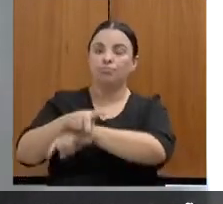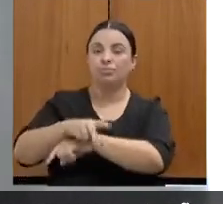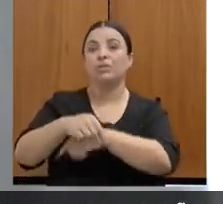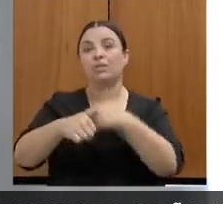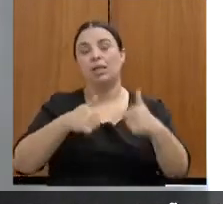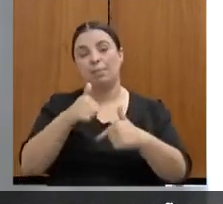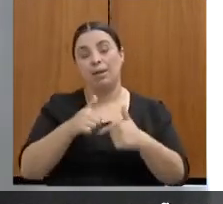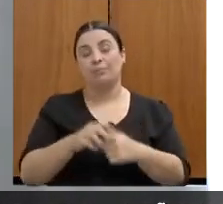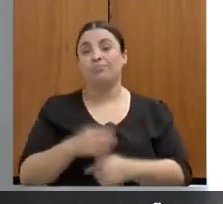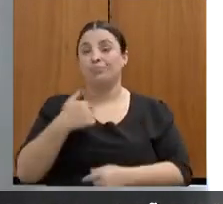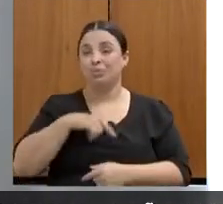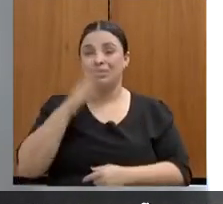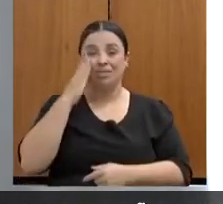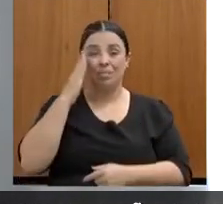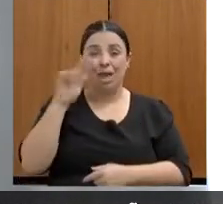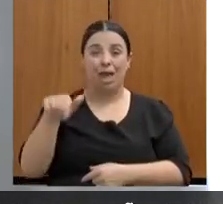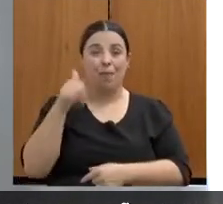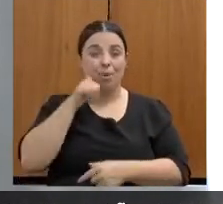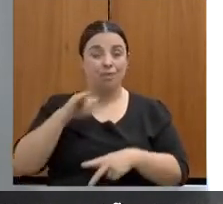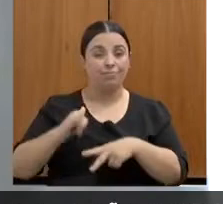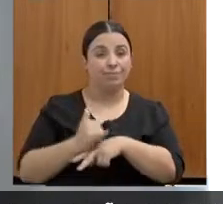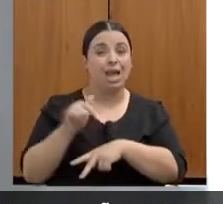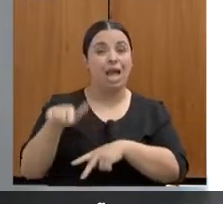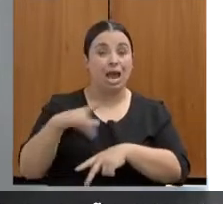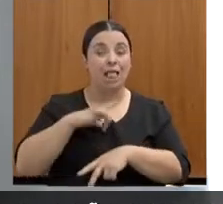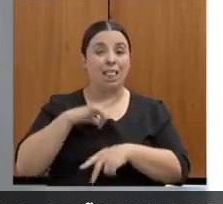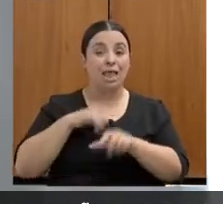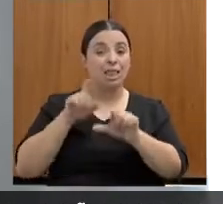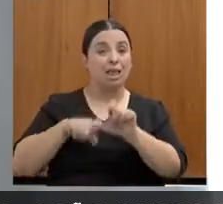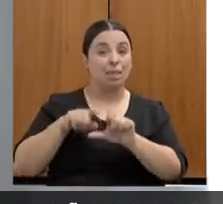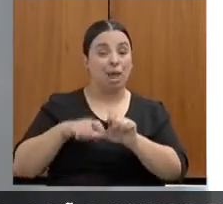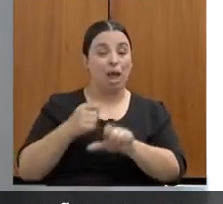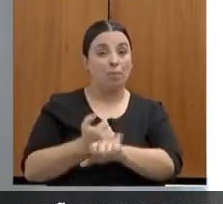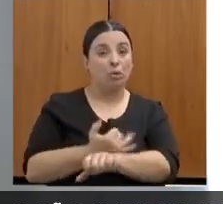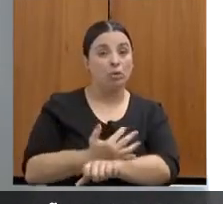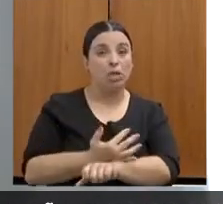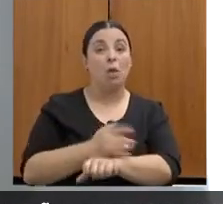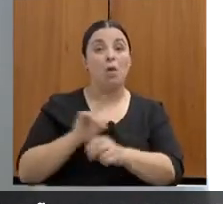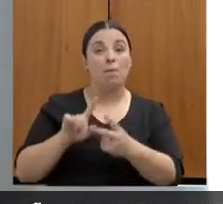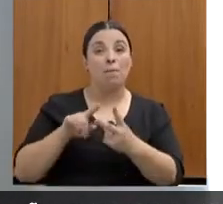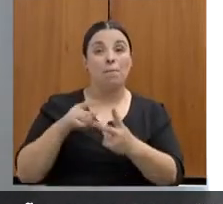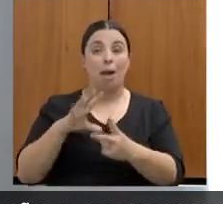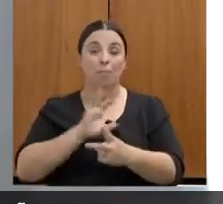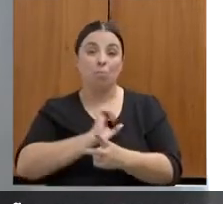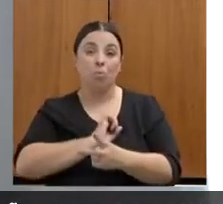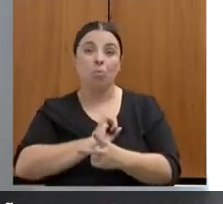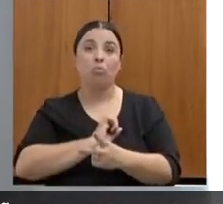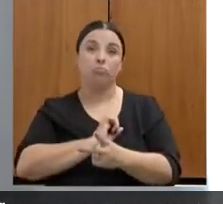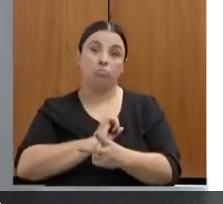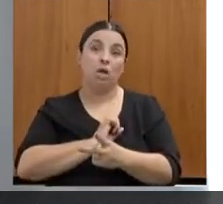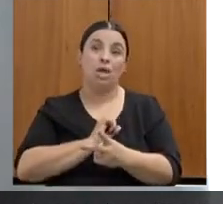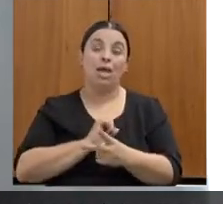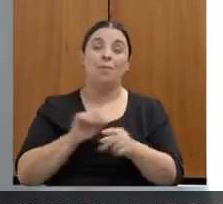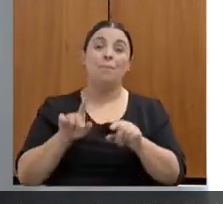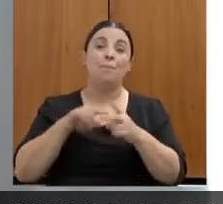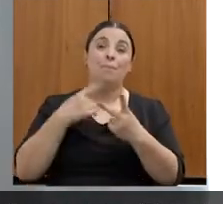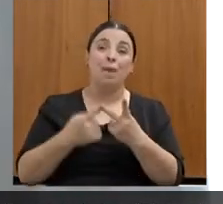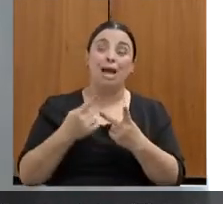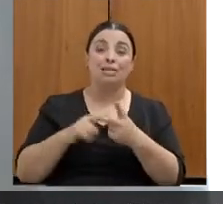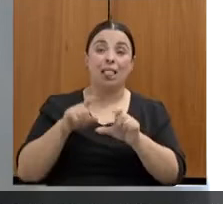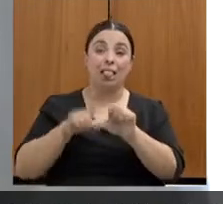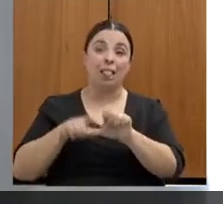emocional, a dependência financeira é um grande fator que também impede as mulheres de romperem o ciclo de violência.